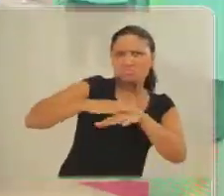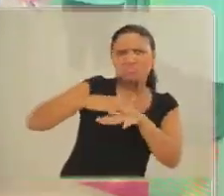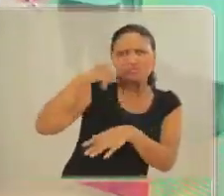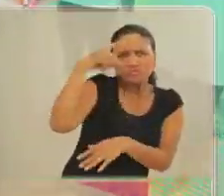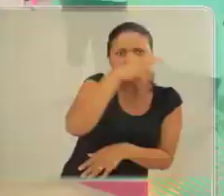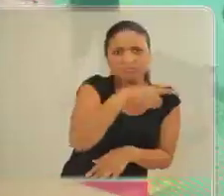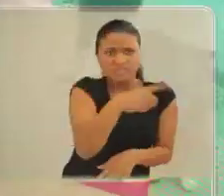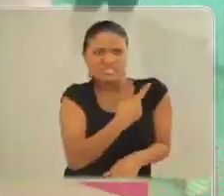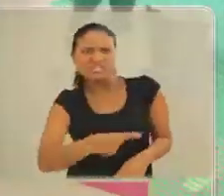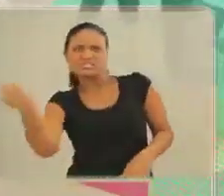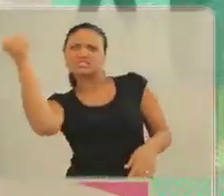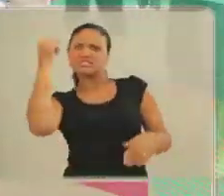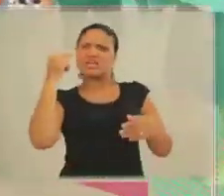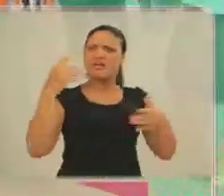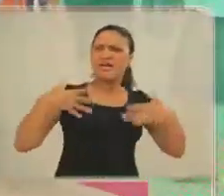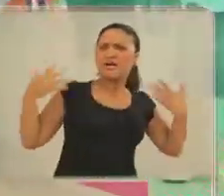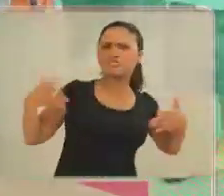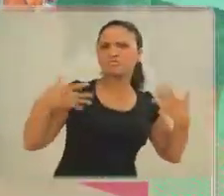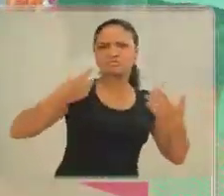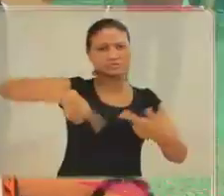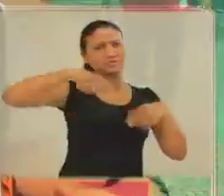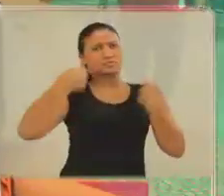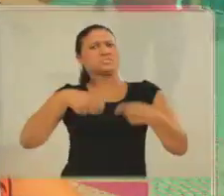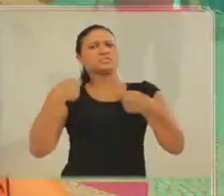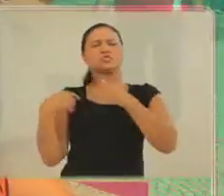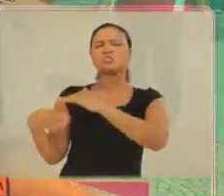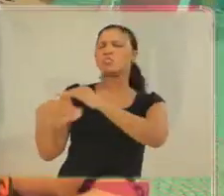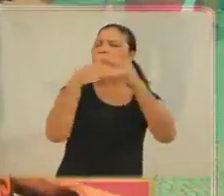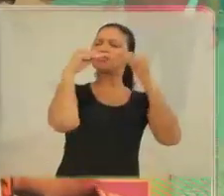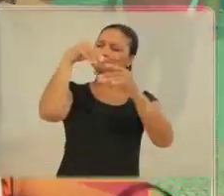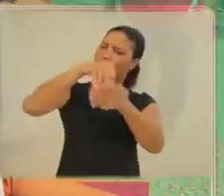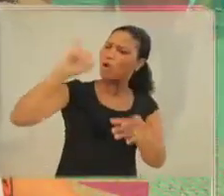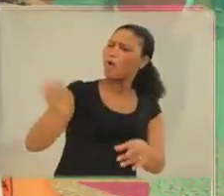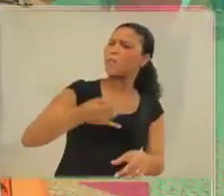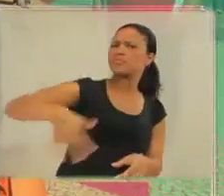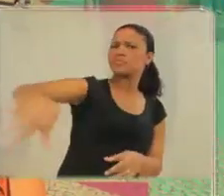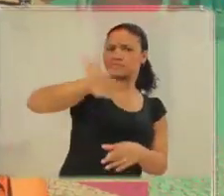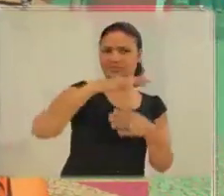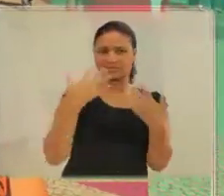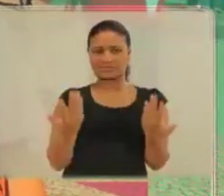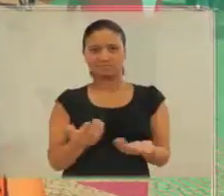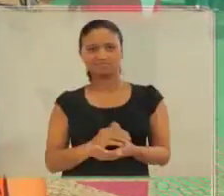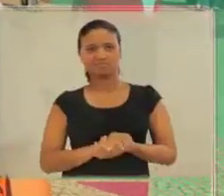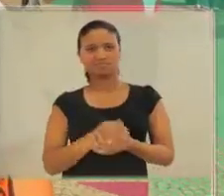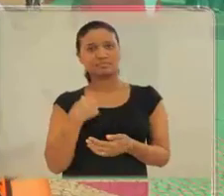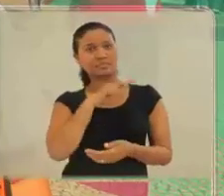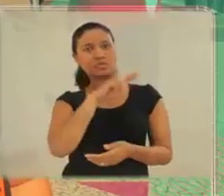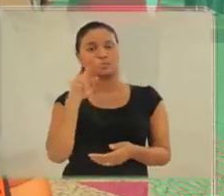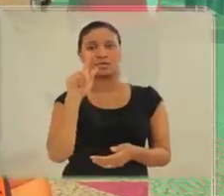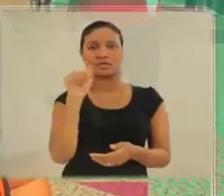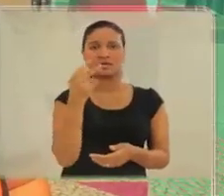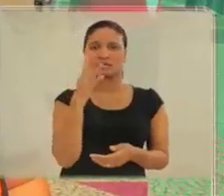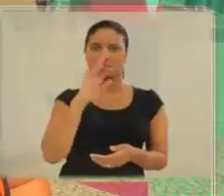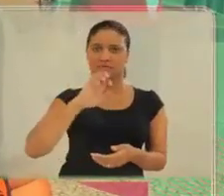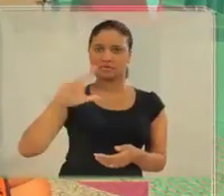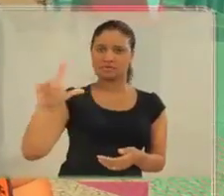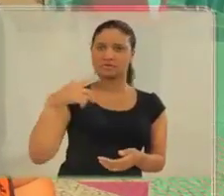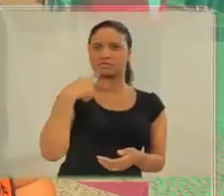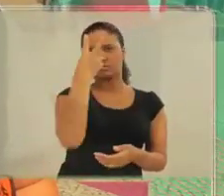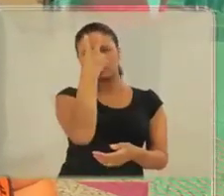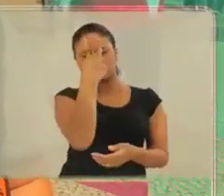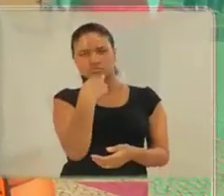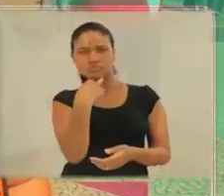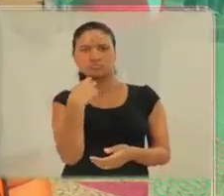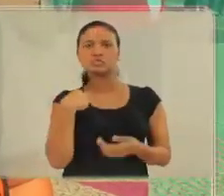independente das suas dificuldades, ela sai, ela se diverte, ela luta pelos seus direitos. Então, para isso, a gente precisa ter igual equiparação de